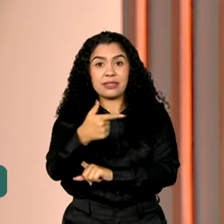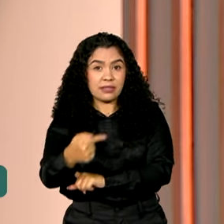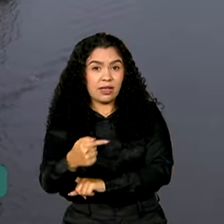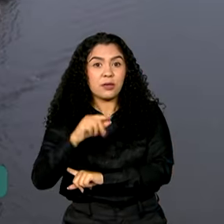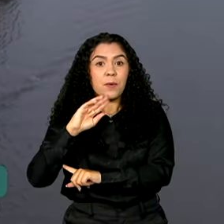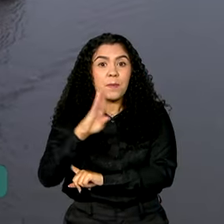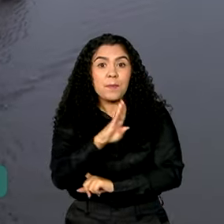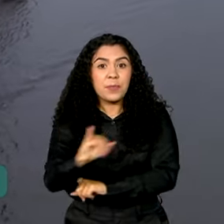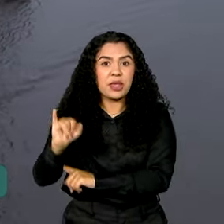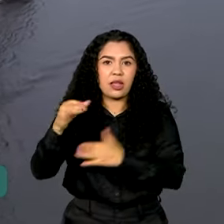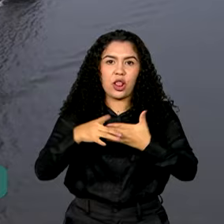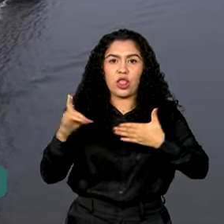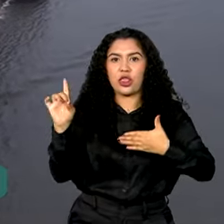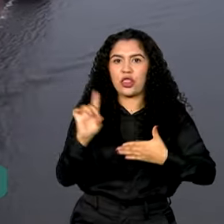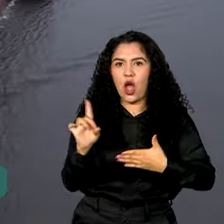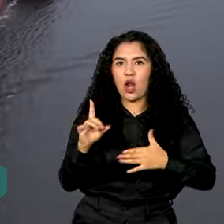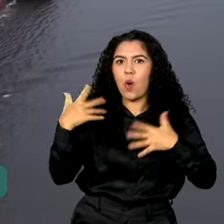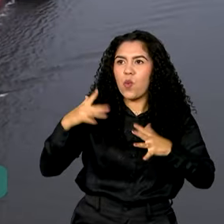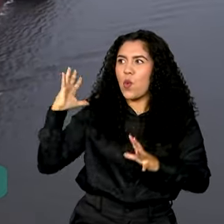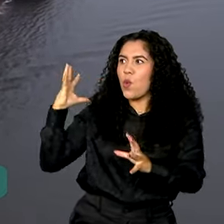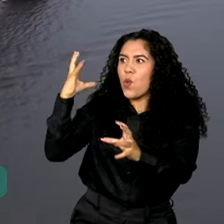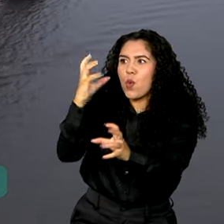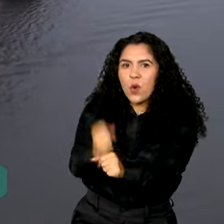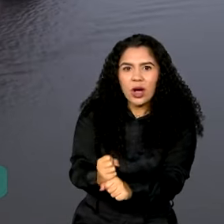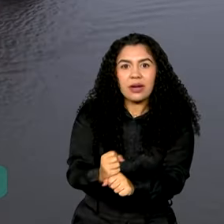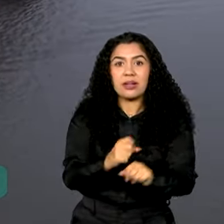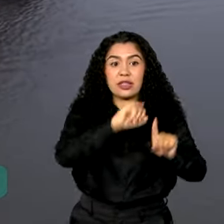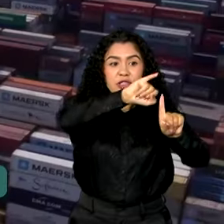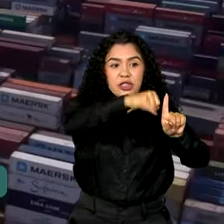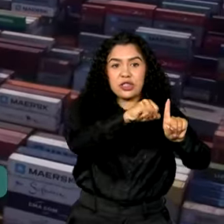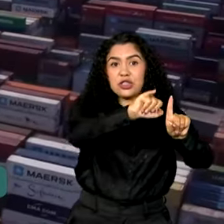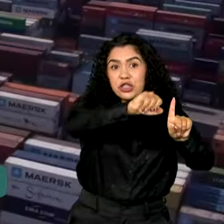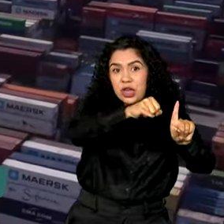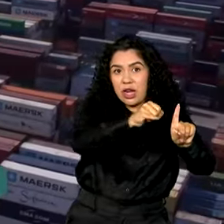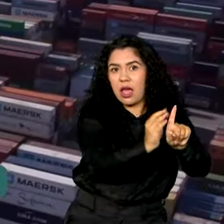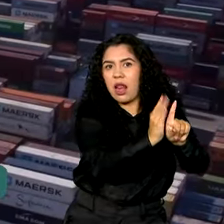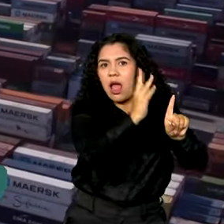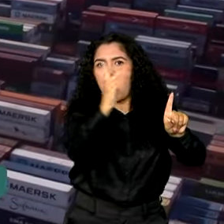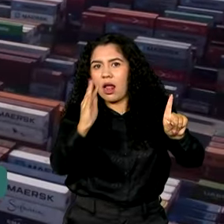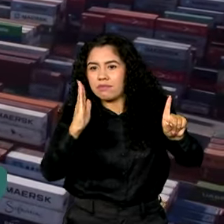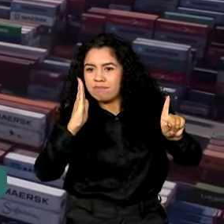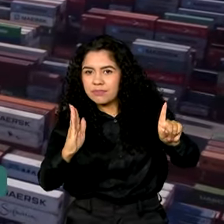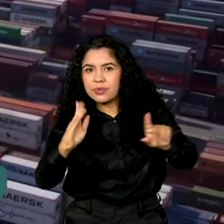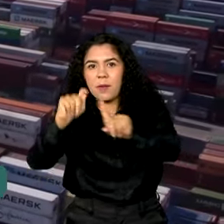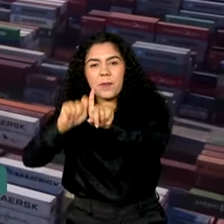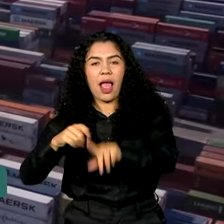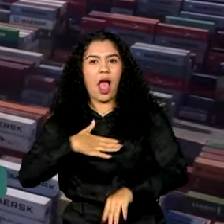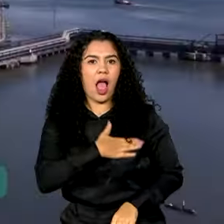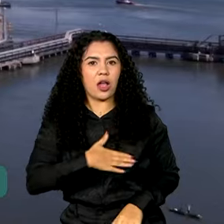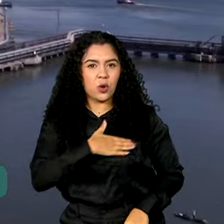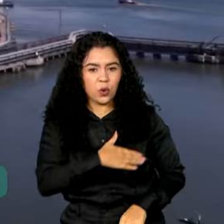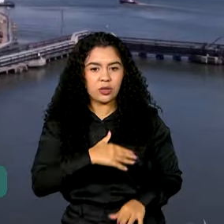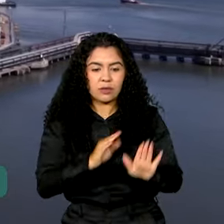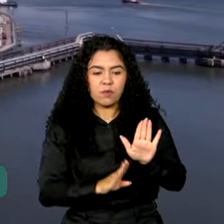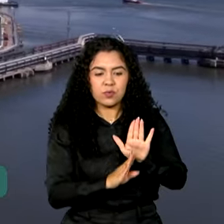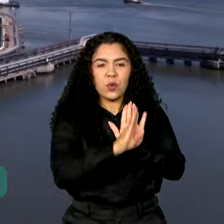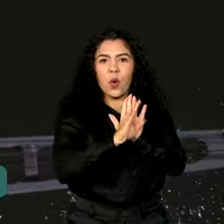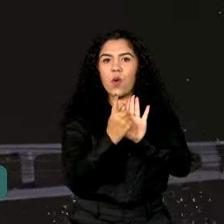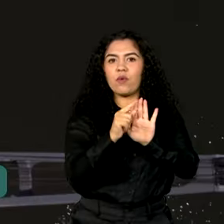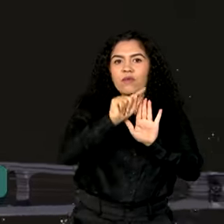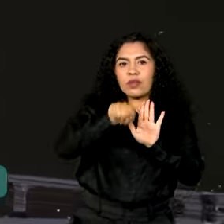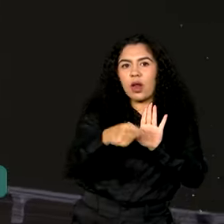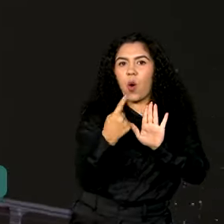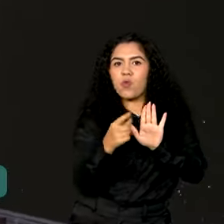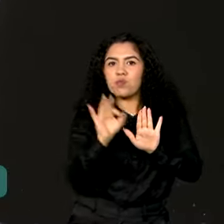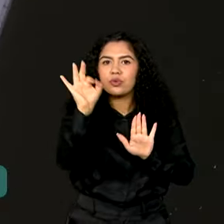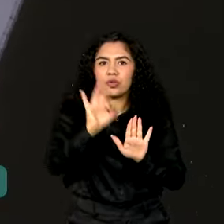O resultado é de janeiro a agosto, um aumento de 1,1% em relação